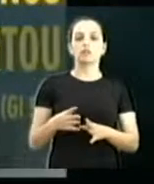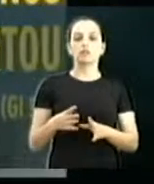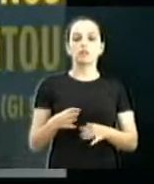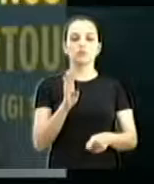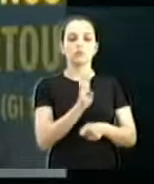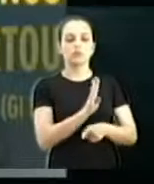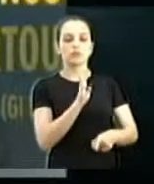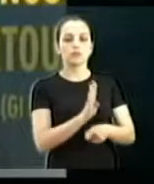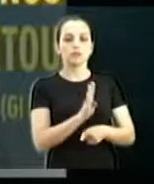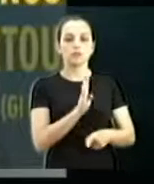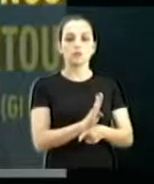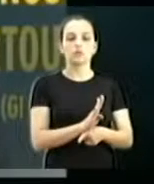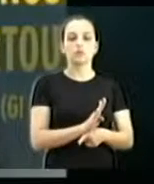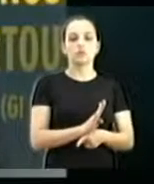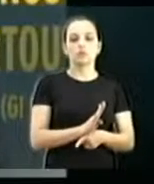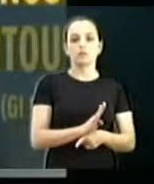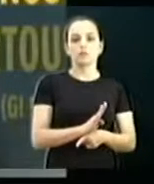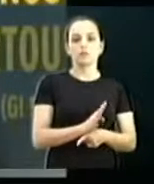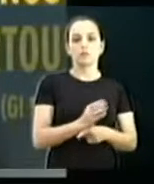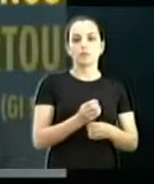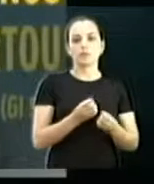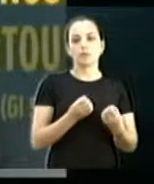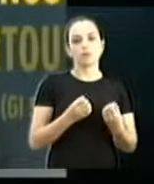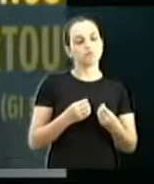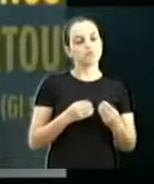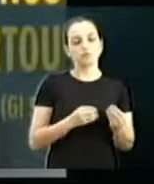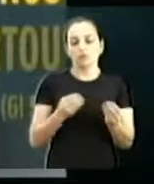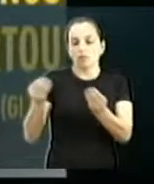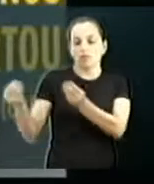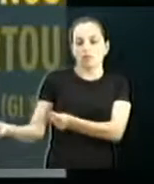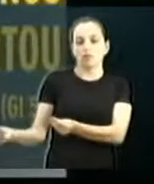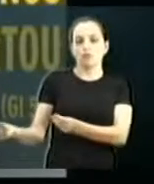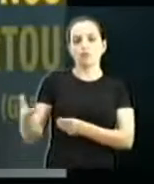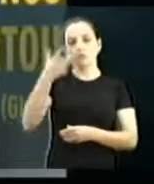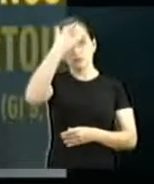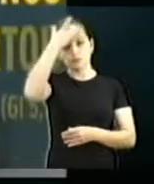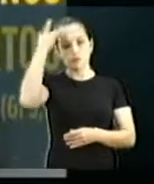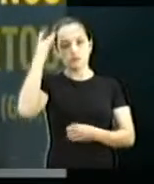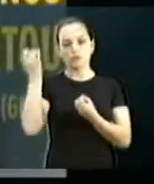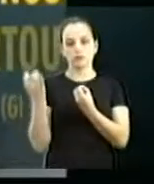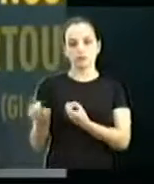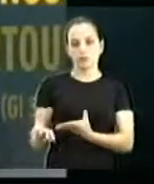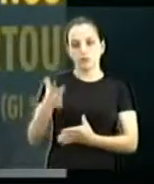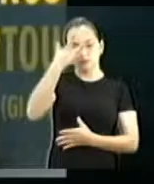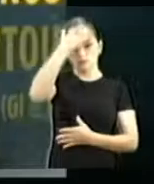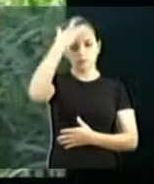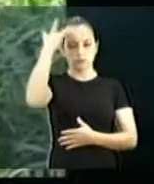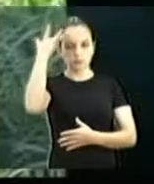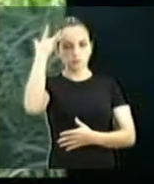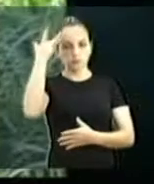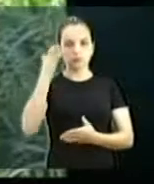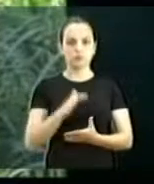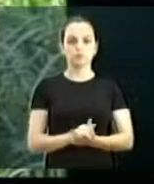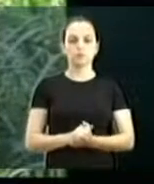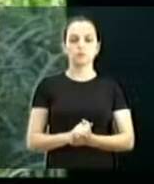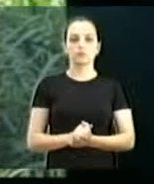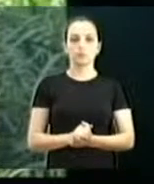cujo lema será É para a liberdade que Cristo nos libertou. Pode passar o próximo.